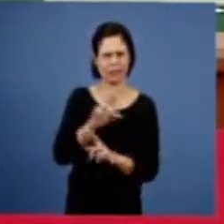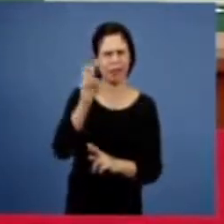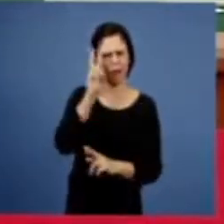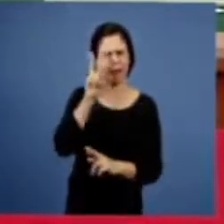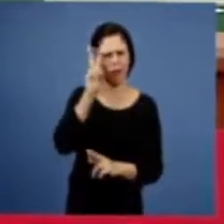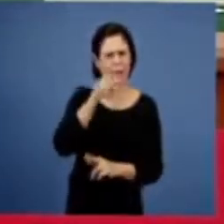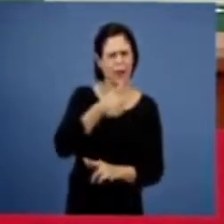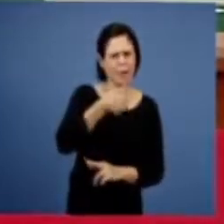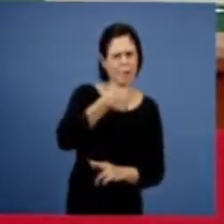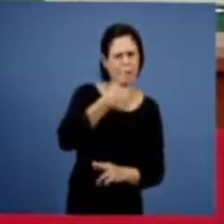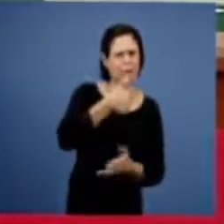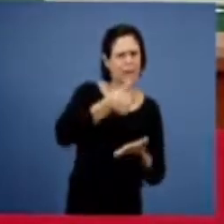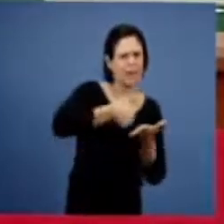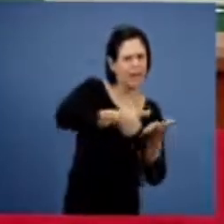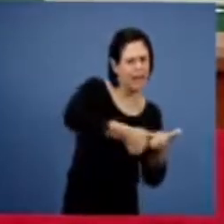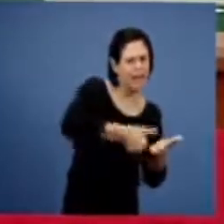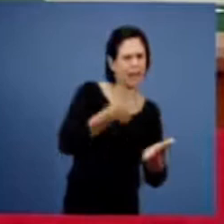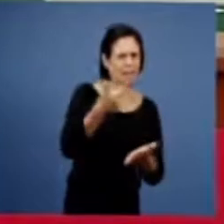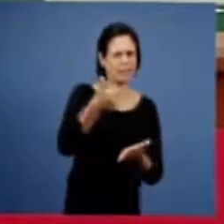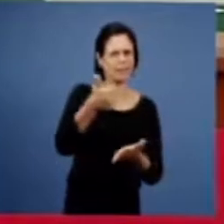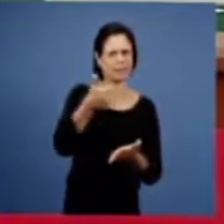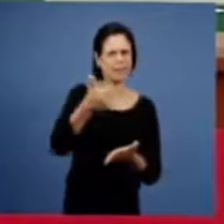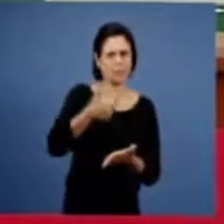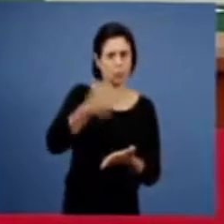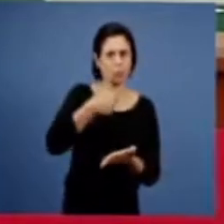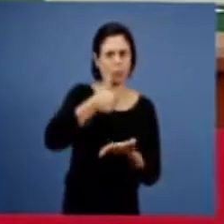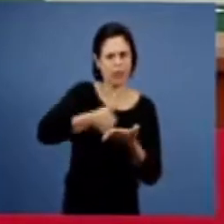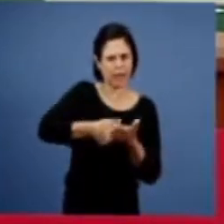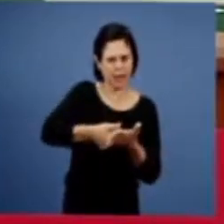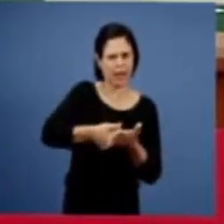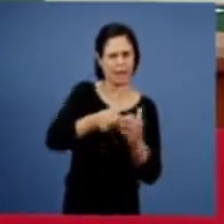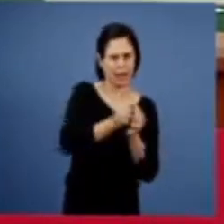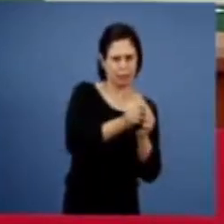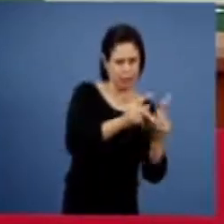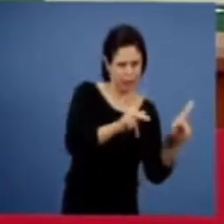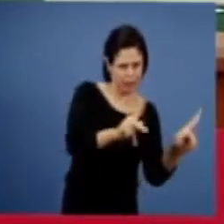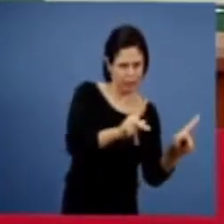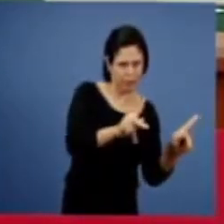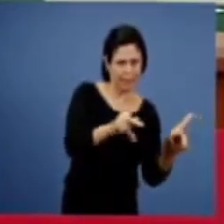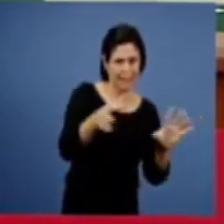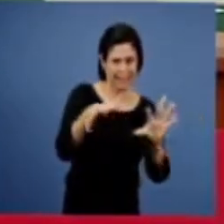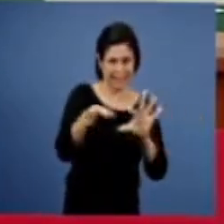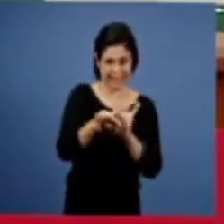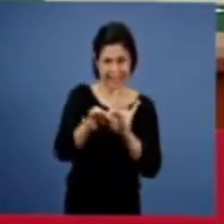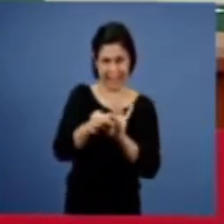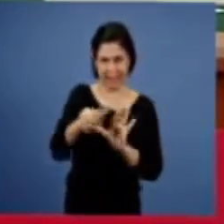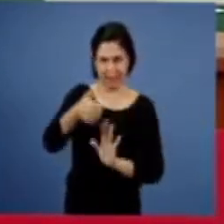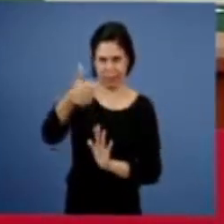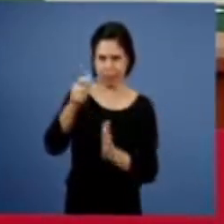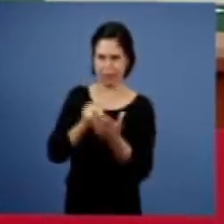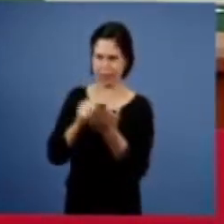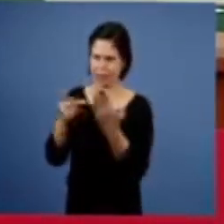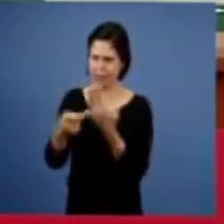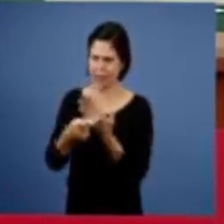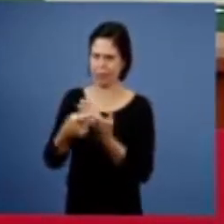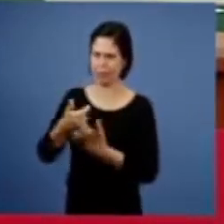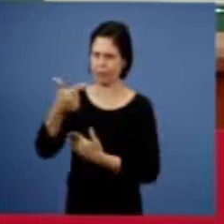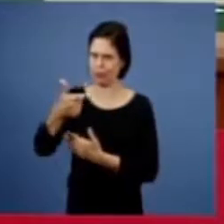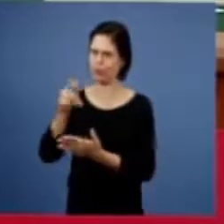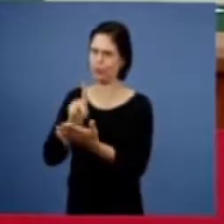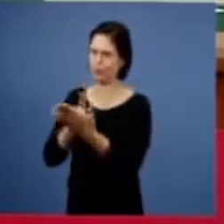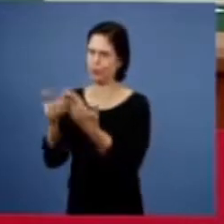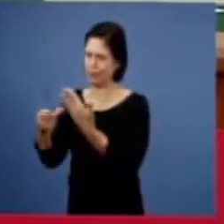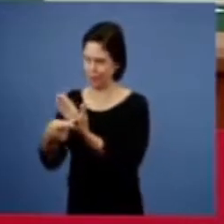segunda cartas do Apocalipse, relacionadas a primeira e segunda parábolas do capítulo